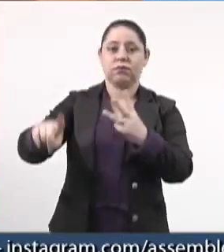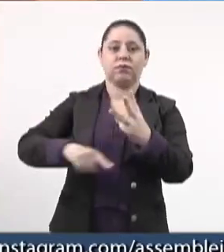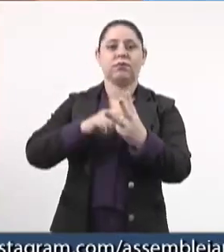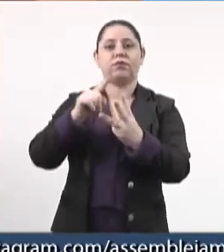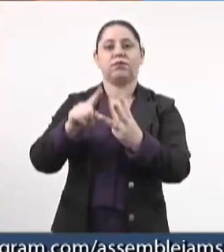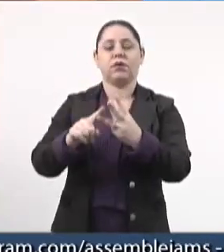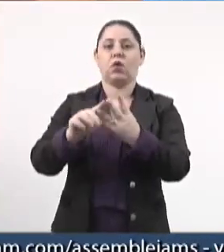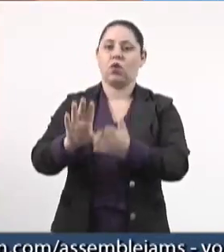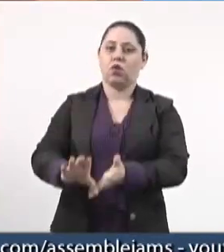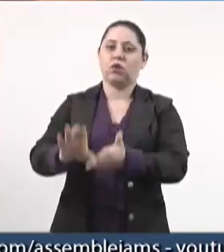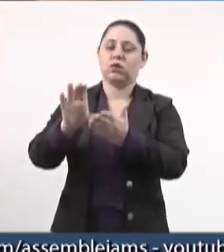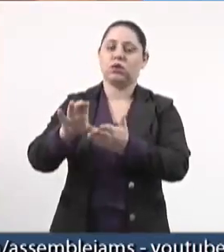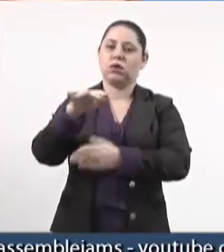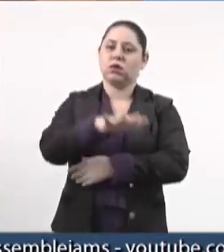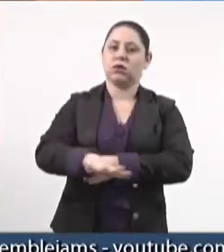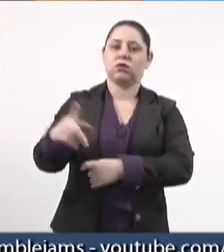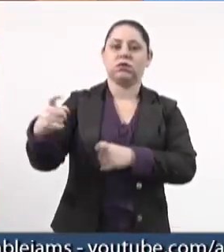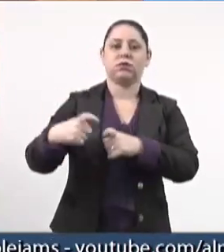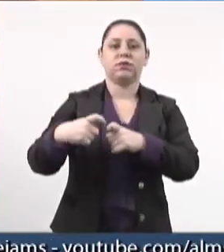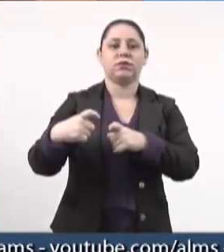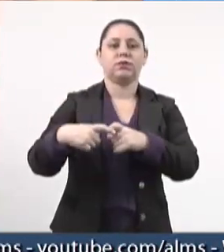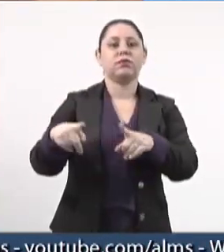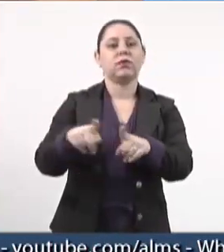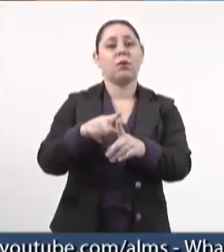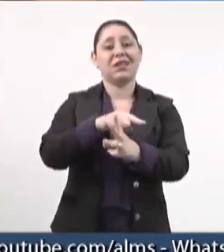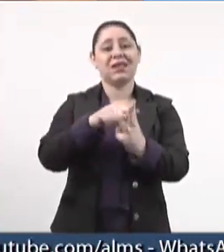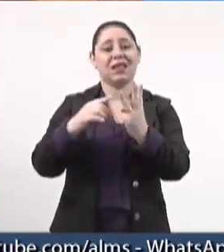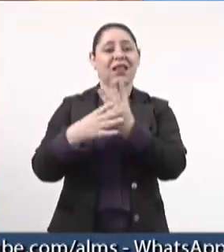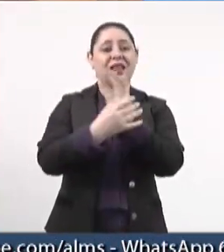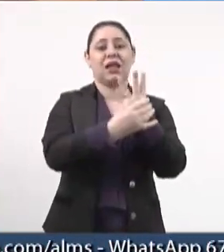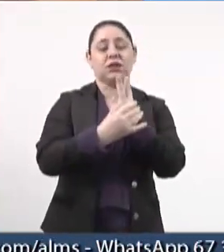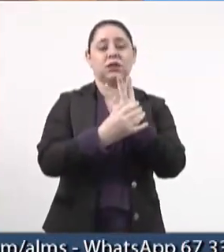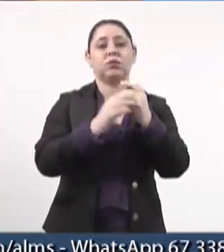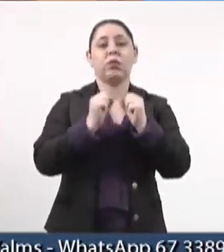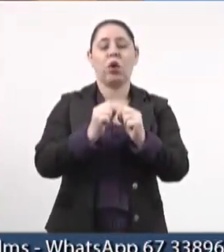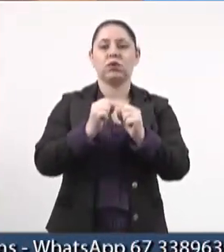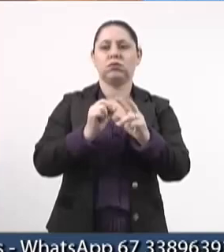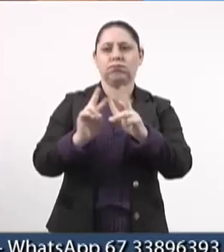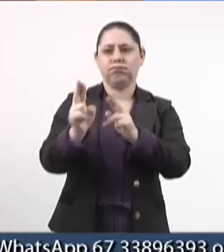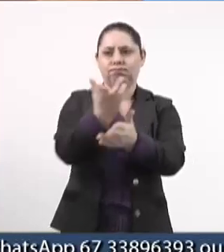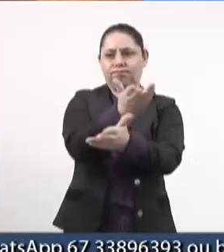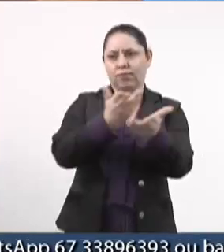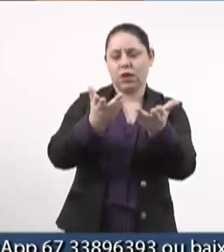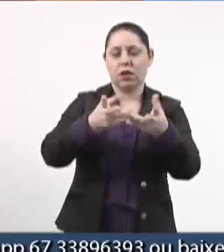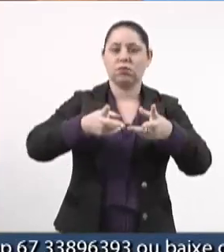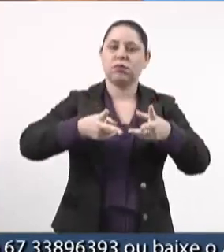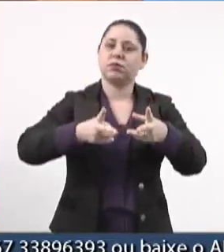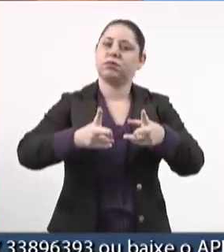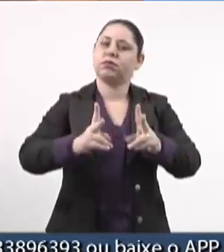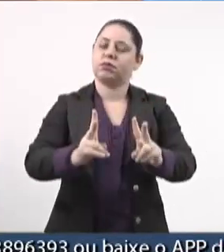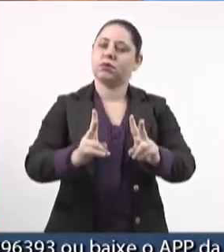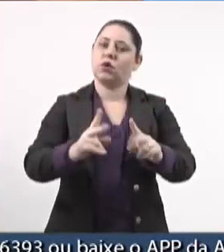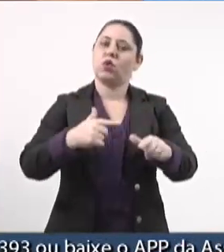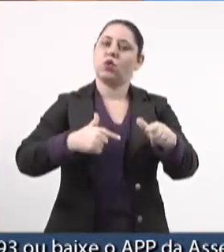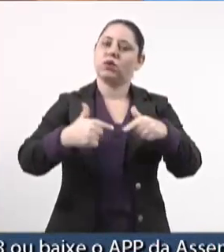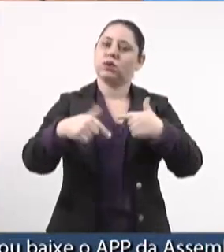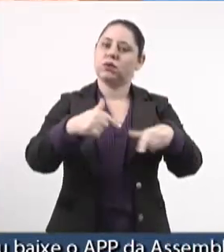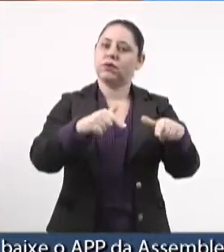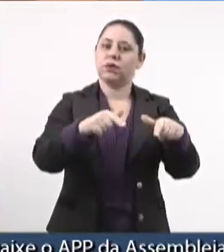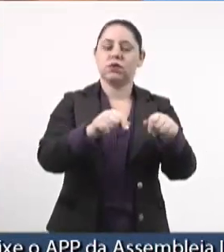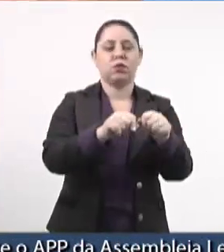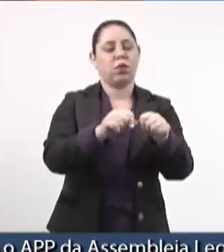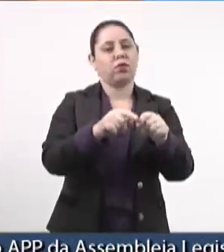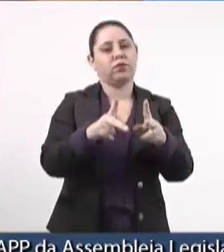o Conselho Regional de Medicina, para que nós possamos manter este serviço